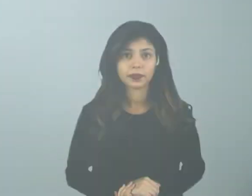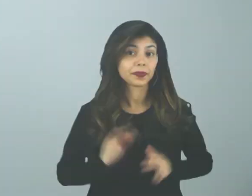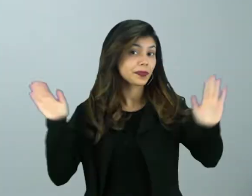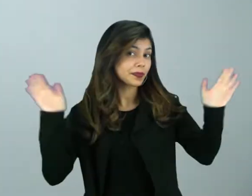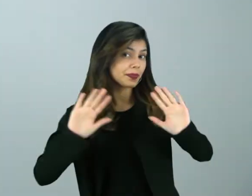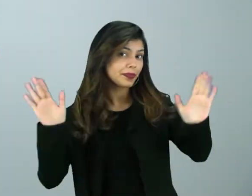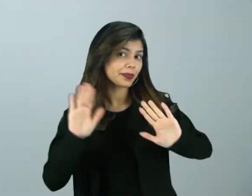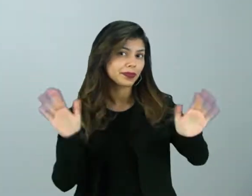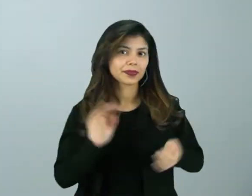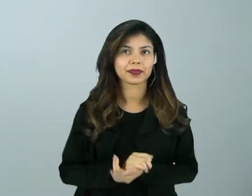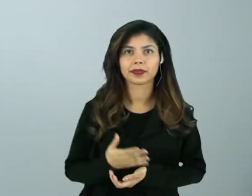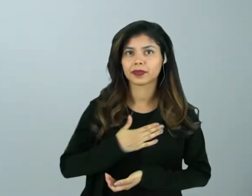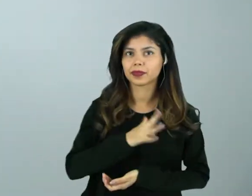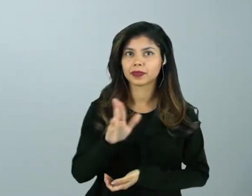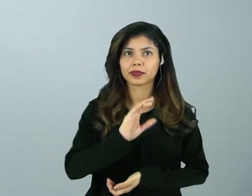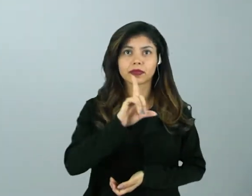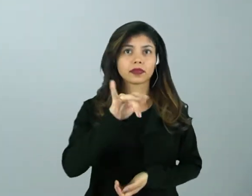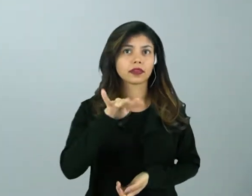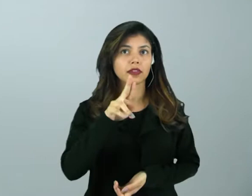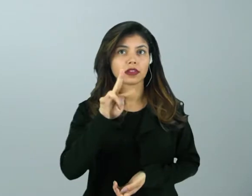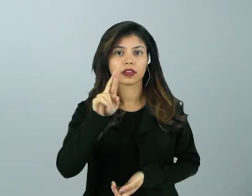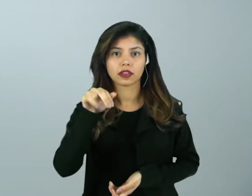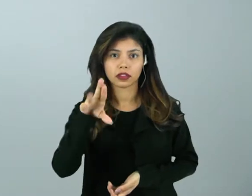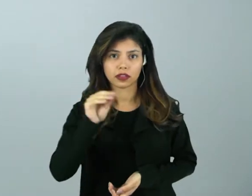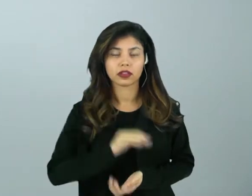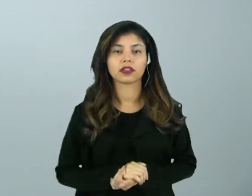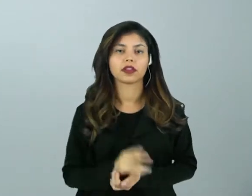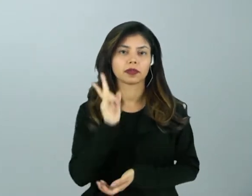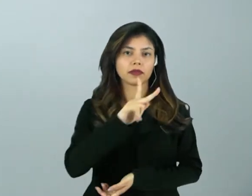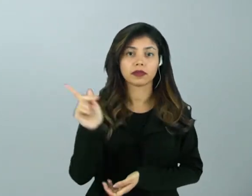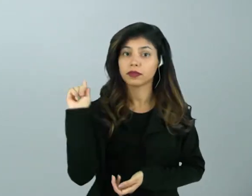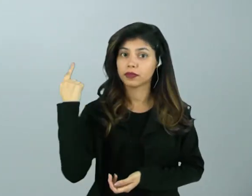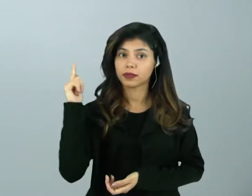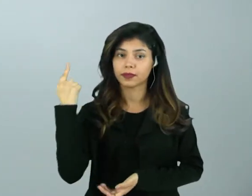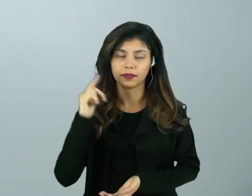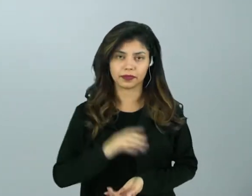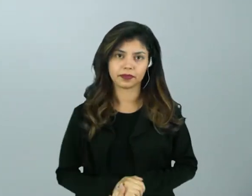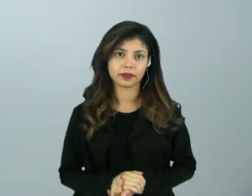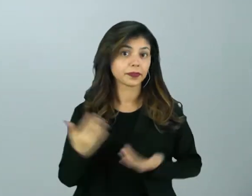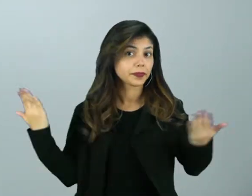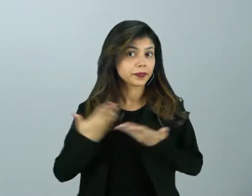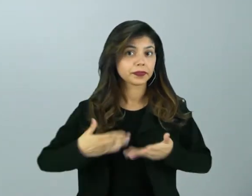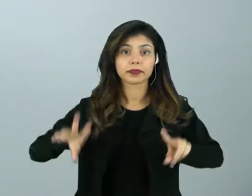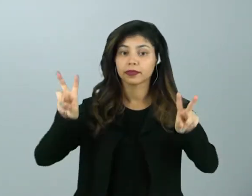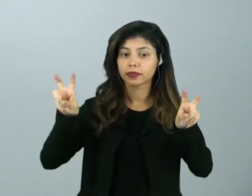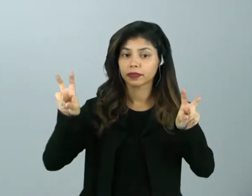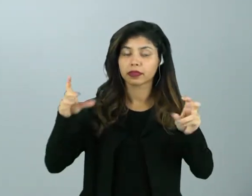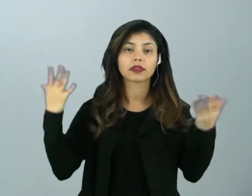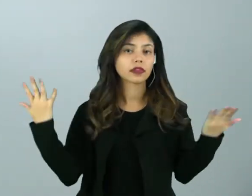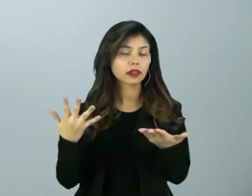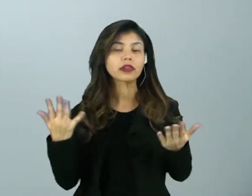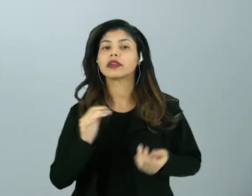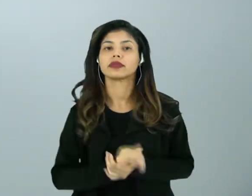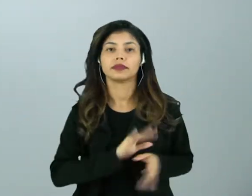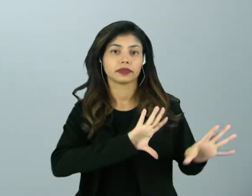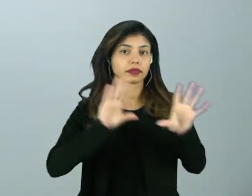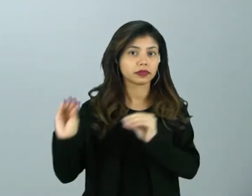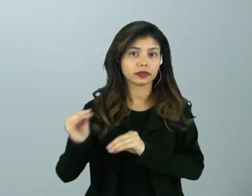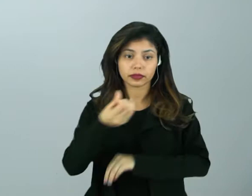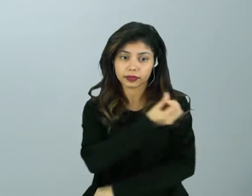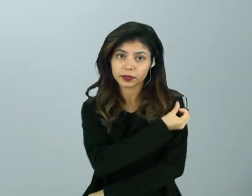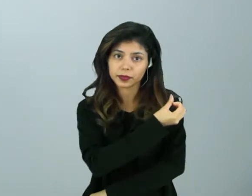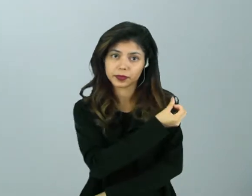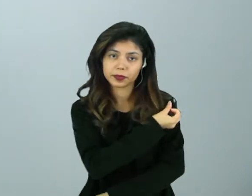Olá, meu nome é Cleo Tamaral, professor de Geografia, e o nosso estudo de hoje é aplicado aos alunos do